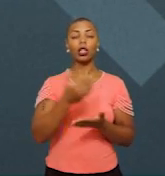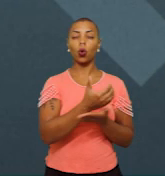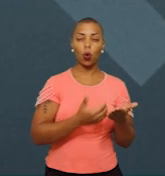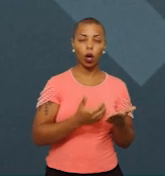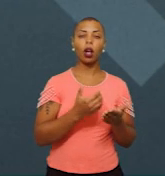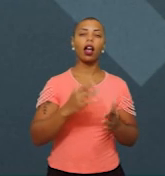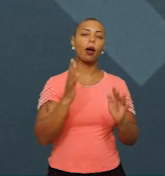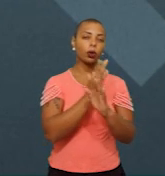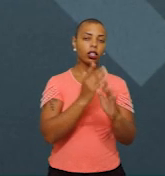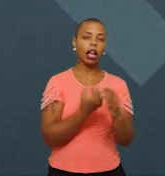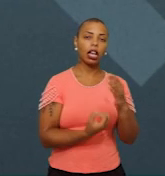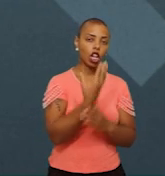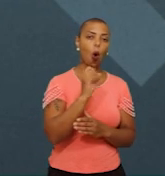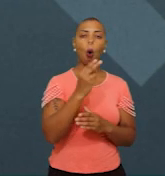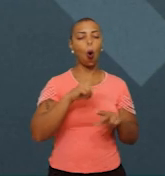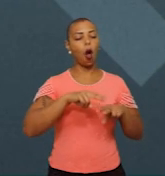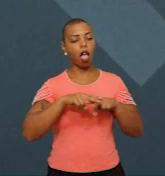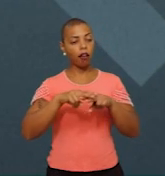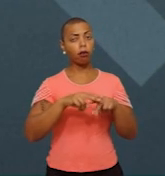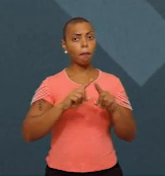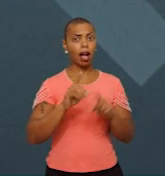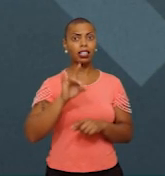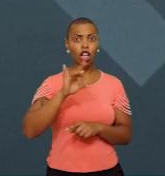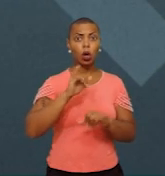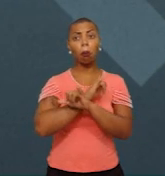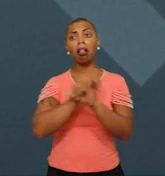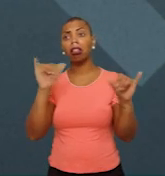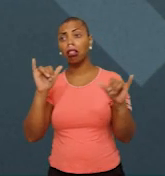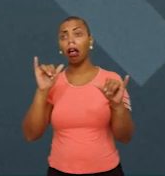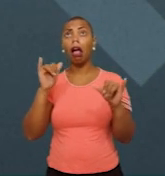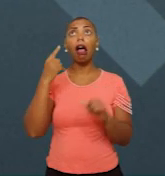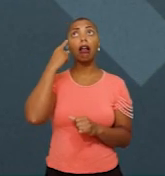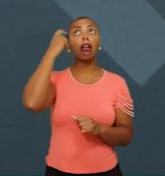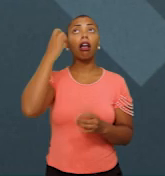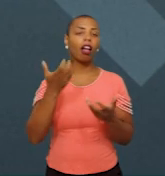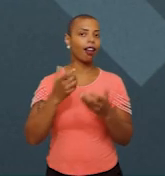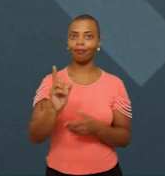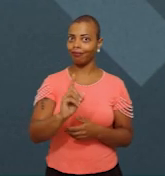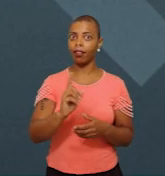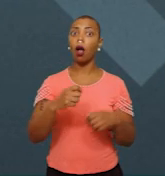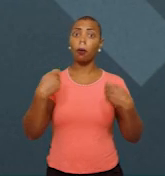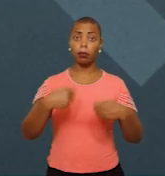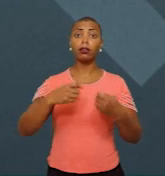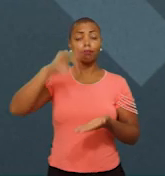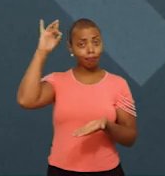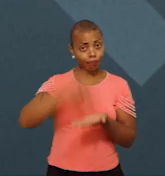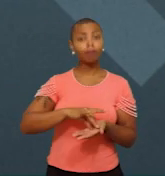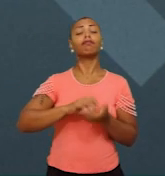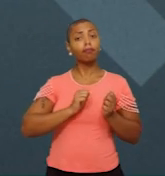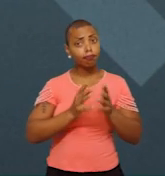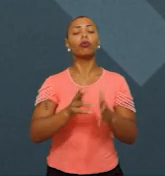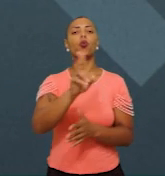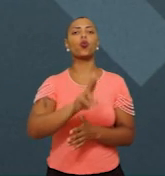ou revisou, ele não pode ser apenas uma declaração de intenções. É preciso que ele seja